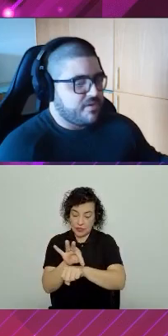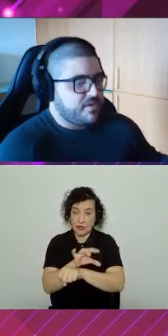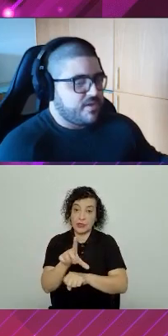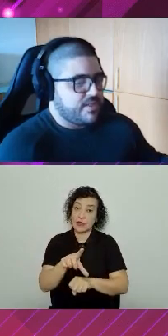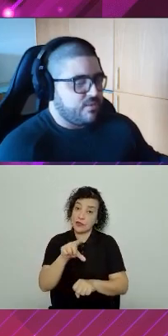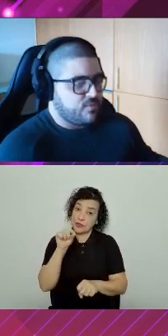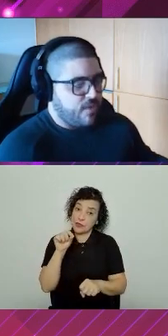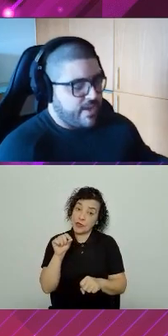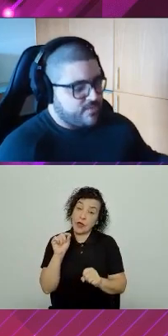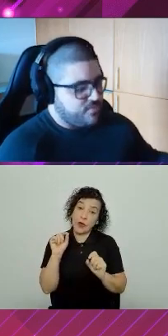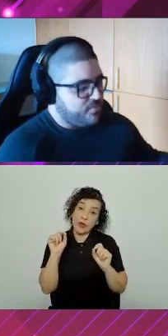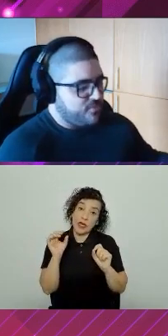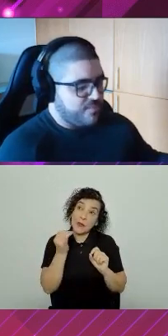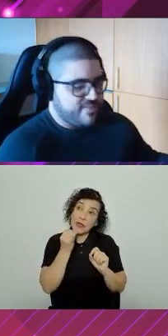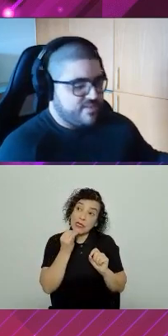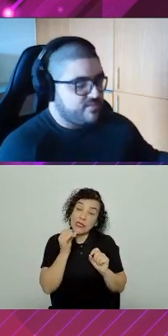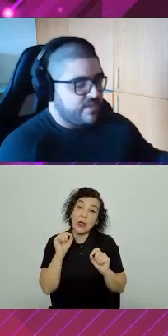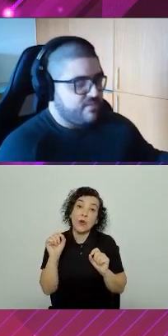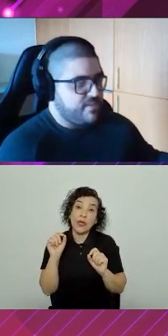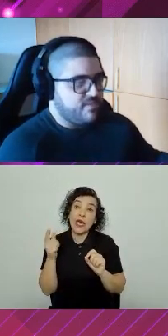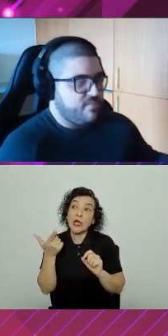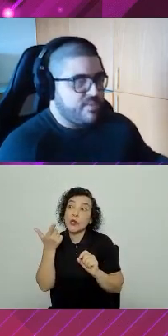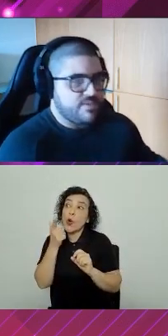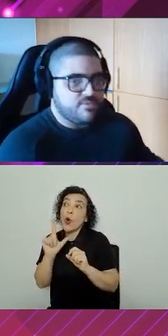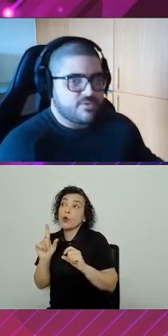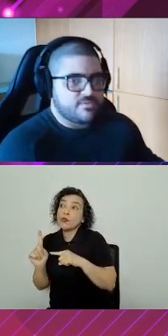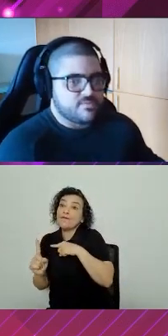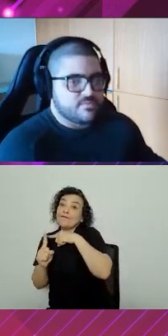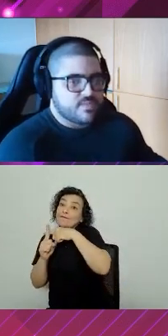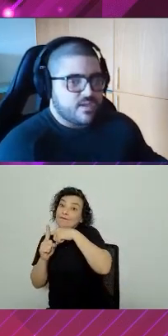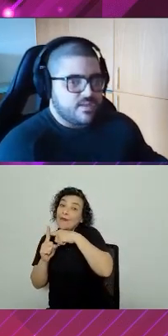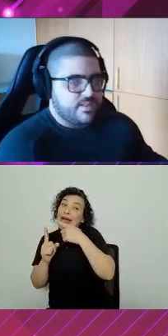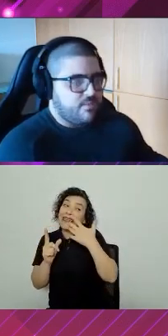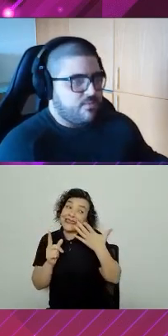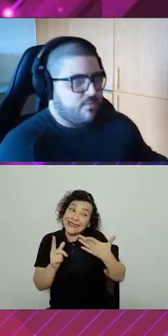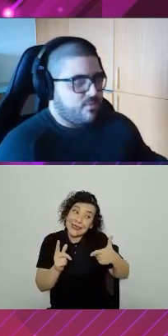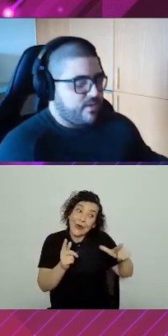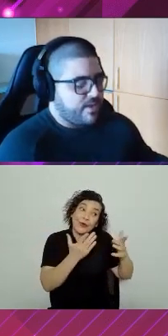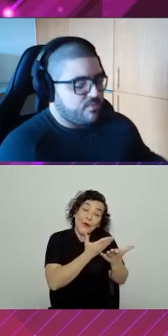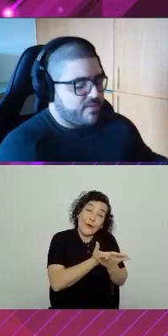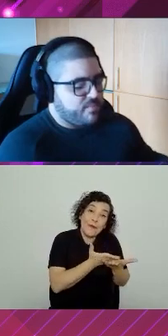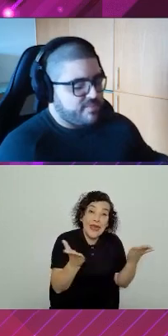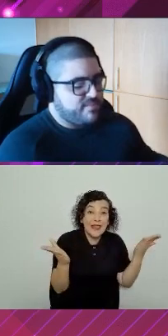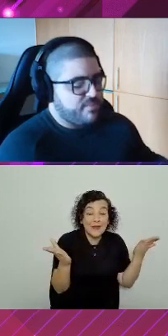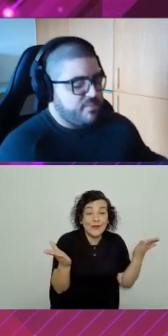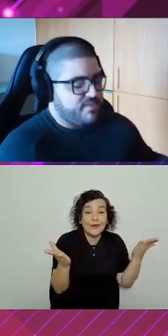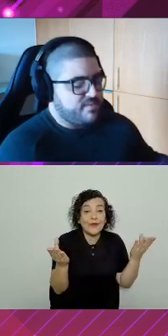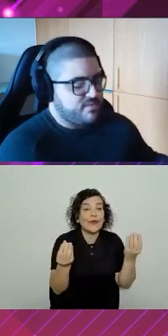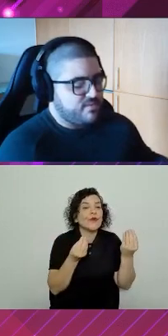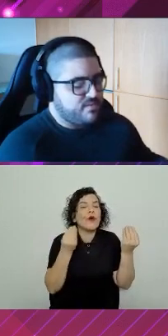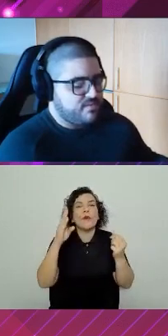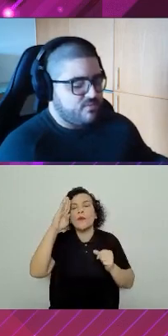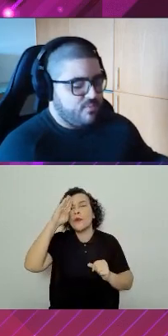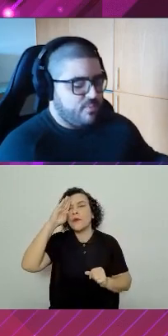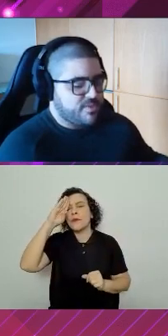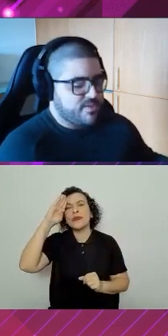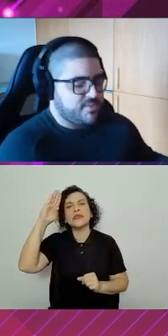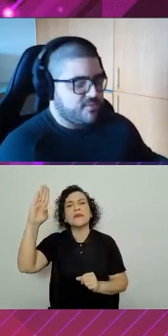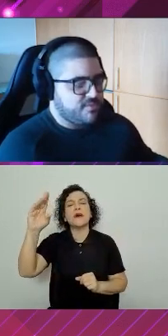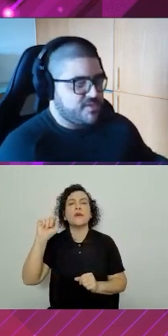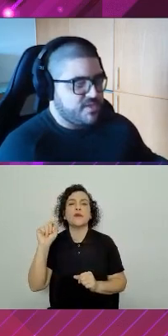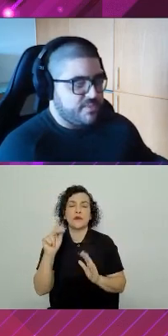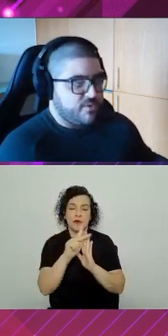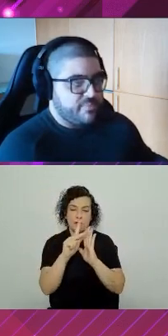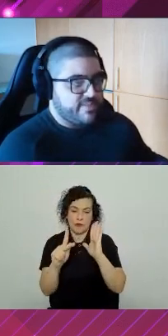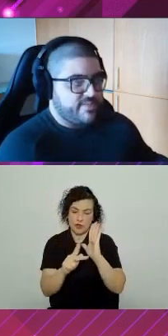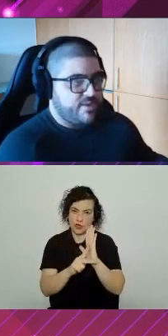-off. Então, eu estou ganhando num ponto, mas inevitavelmente eu vou perdendo outro. Então, qual é o eu perco principalmente no meu projeto de